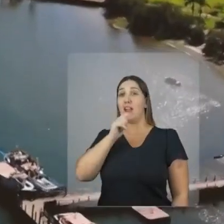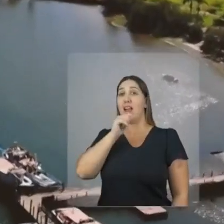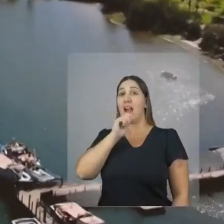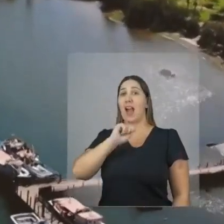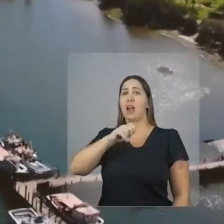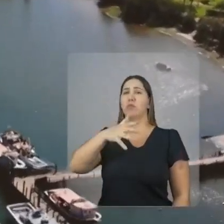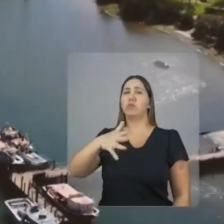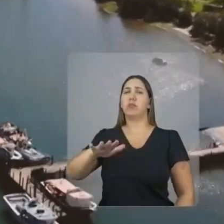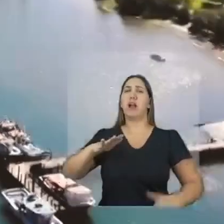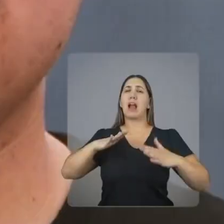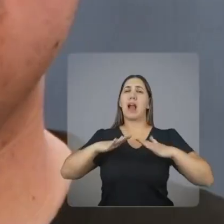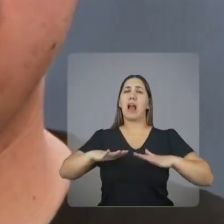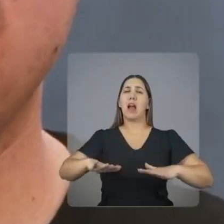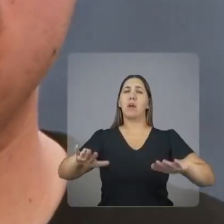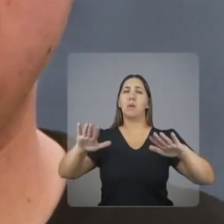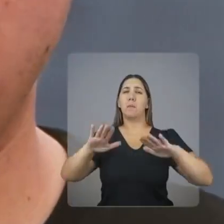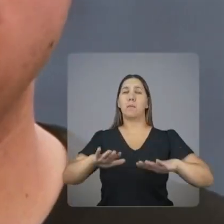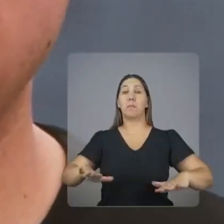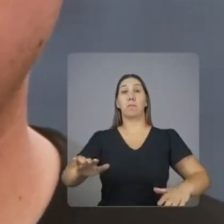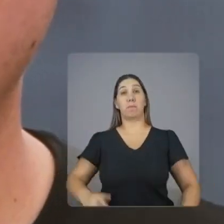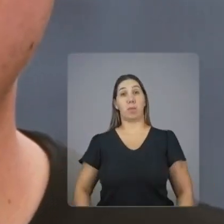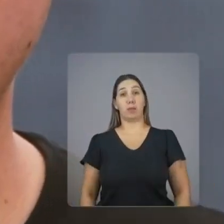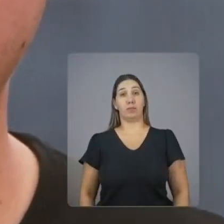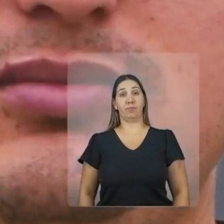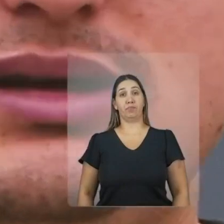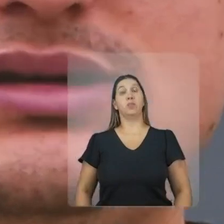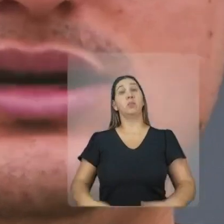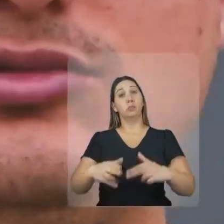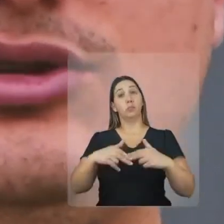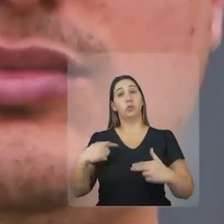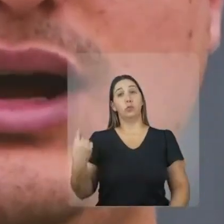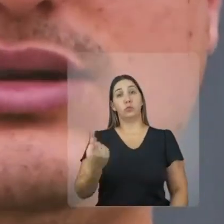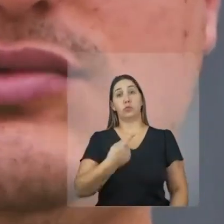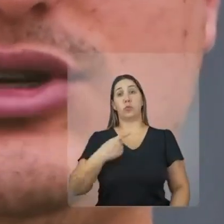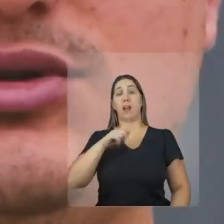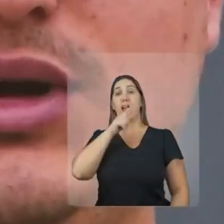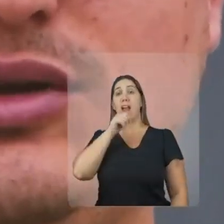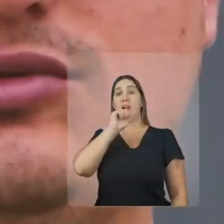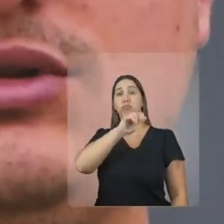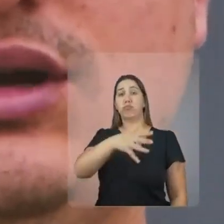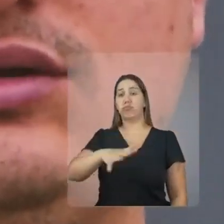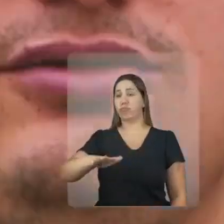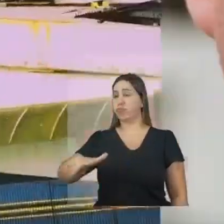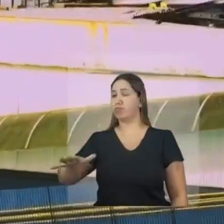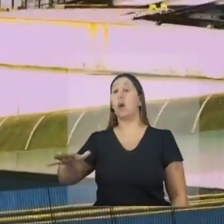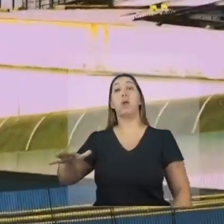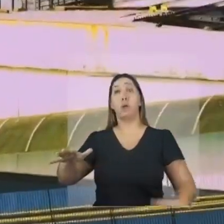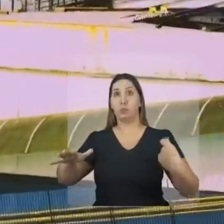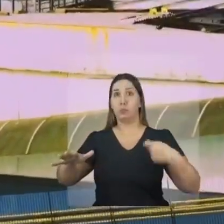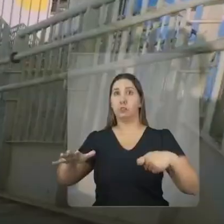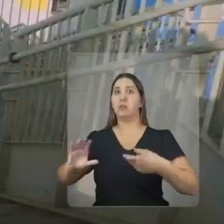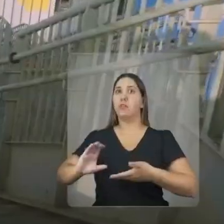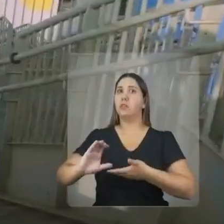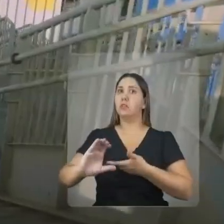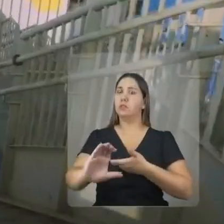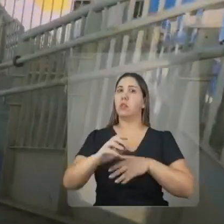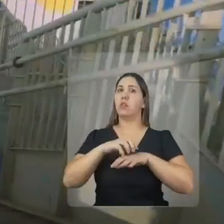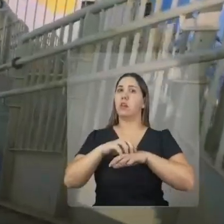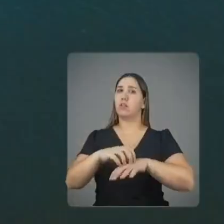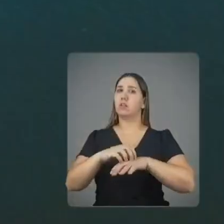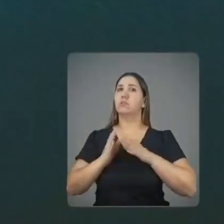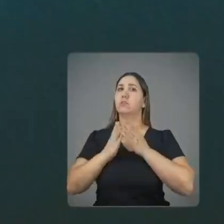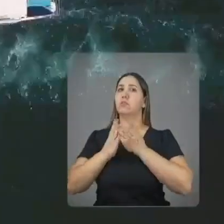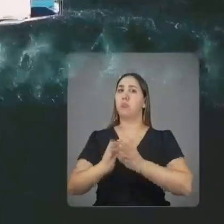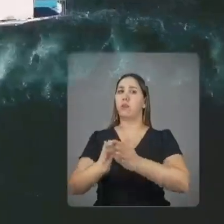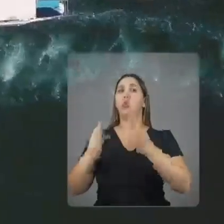abrigadas e calmas. Por ser uma cidade litorânea, precisamos de mais investimentos no transporte e